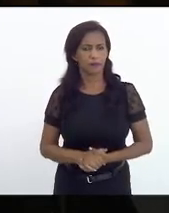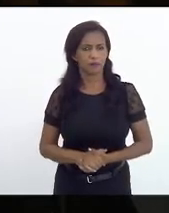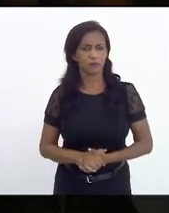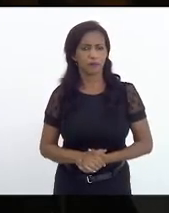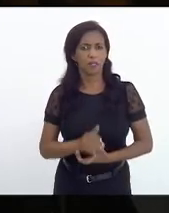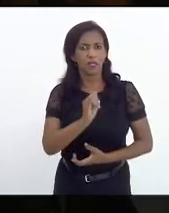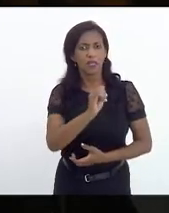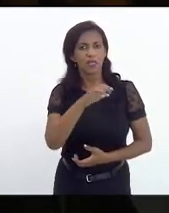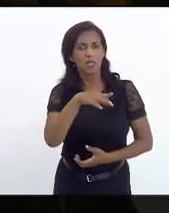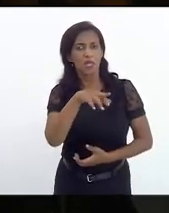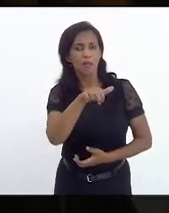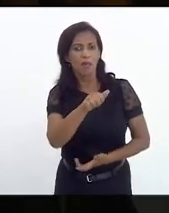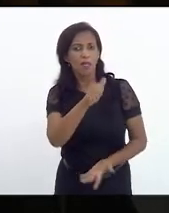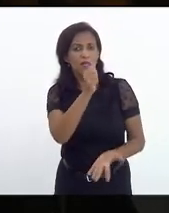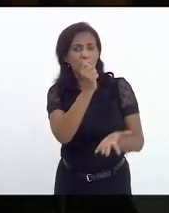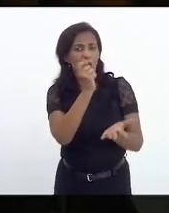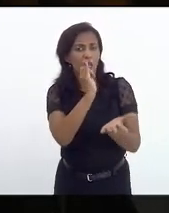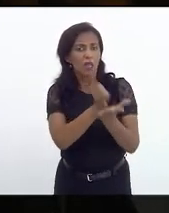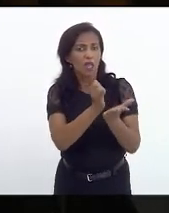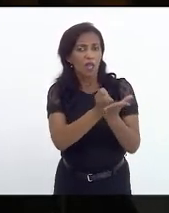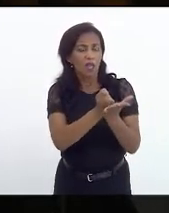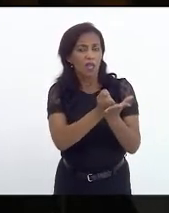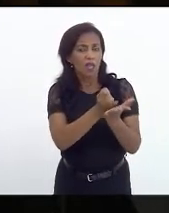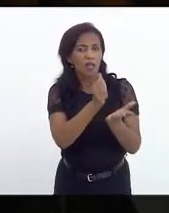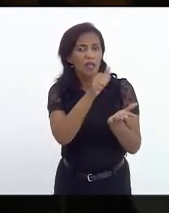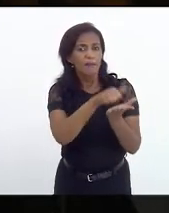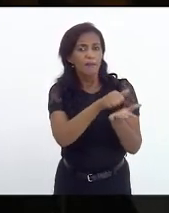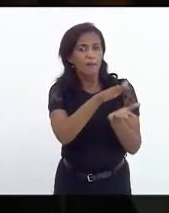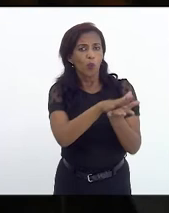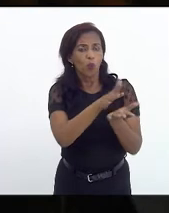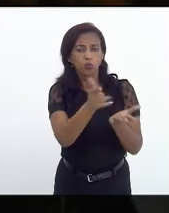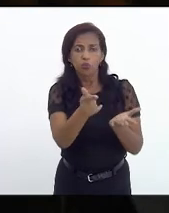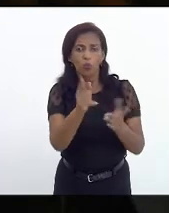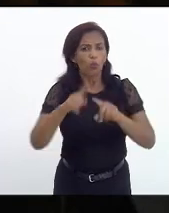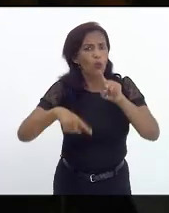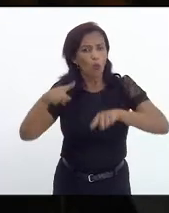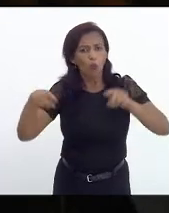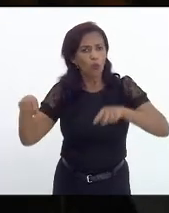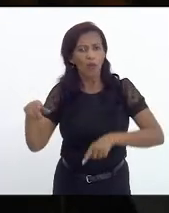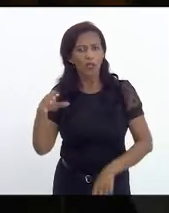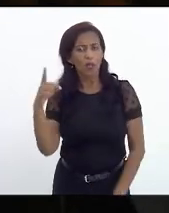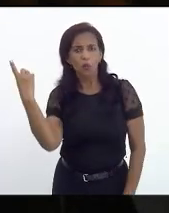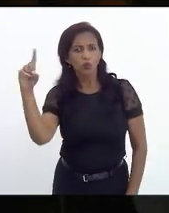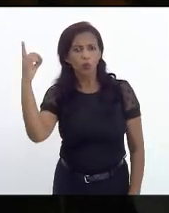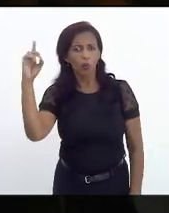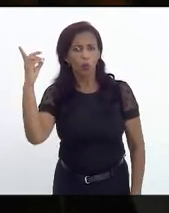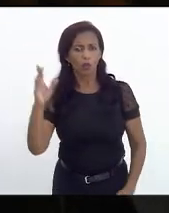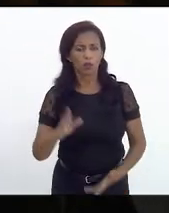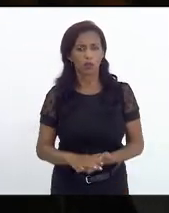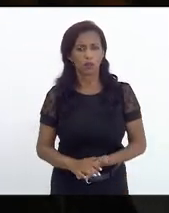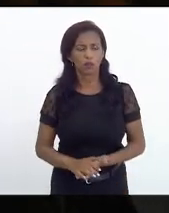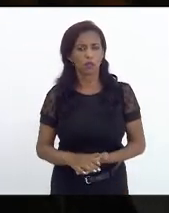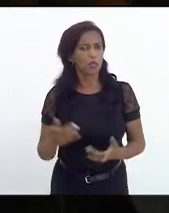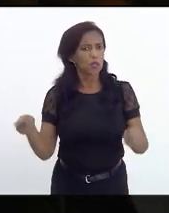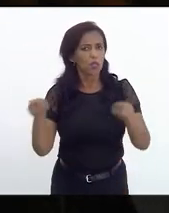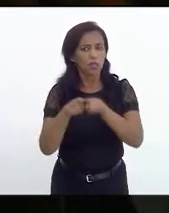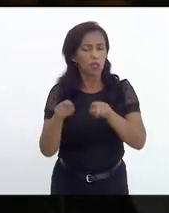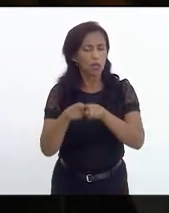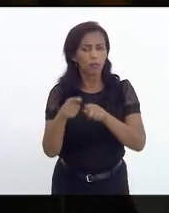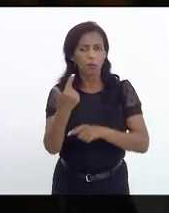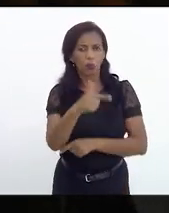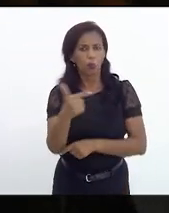ICMS é alíquota, não varia com cotação de dólar, nem tampouco